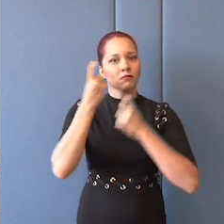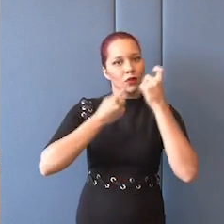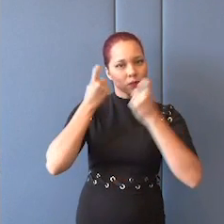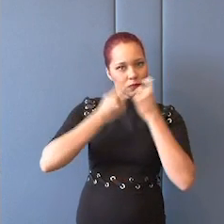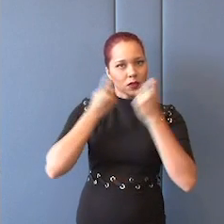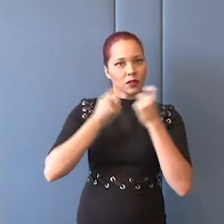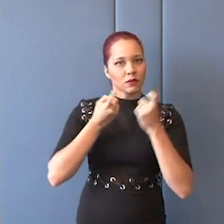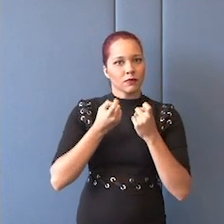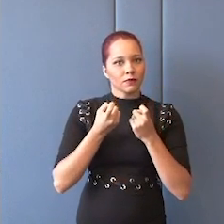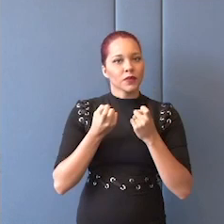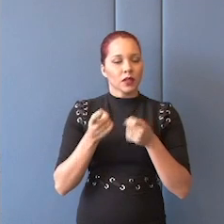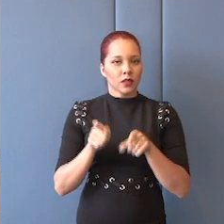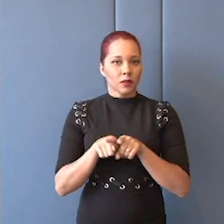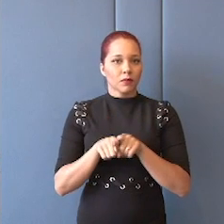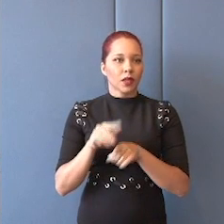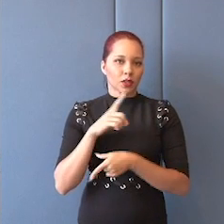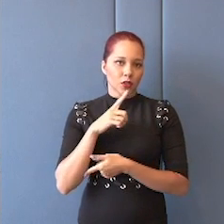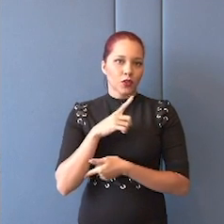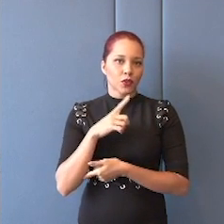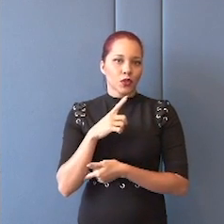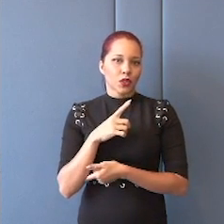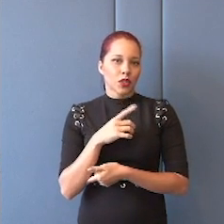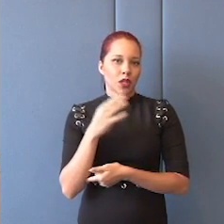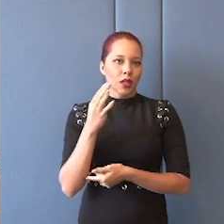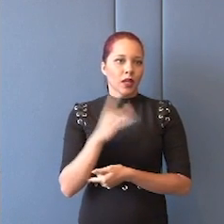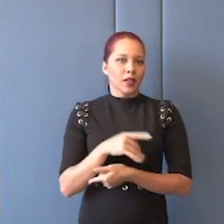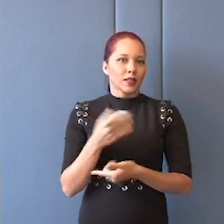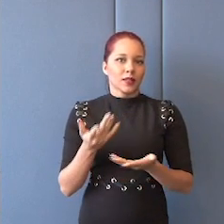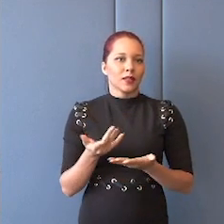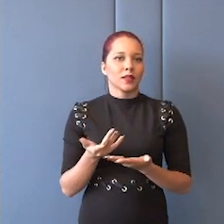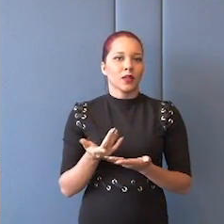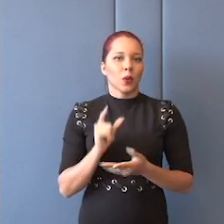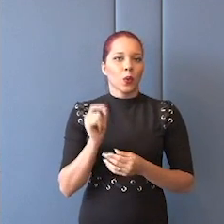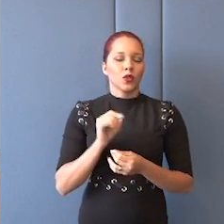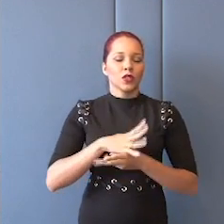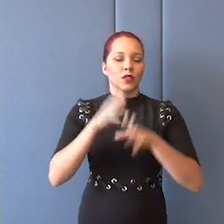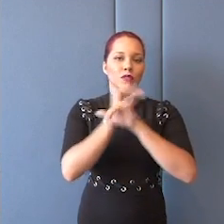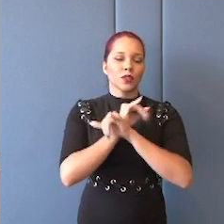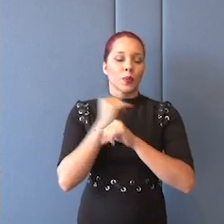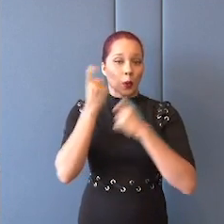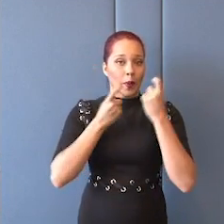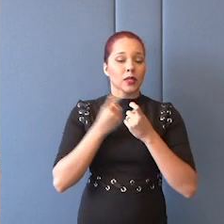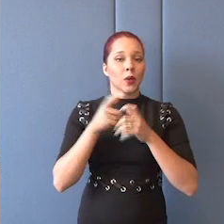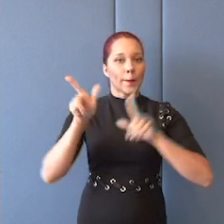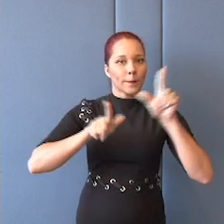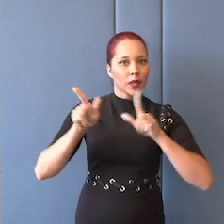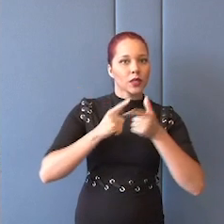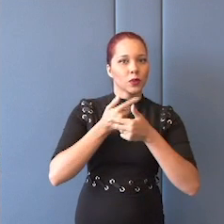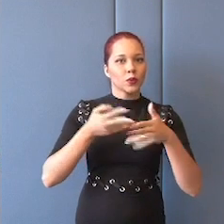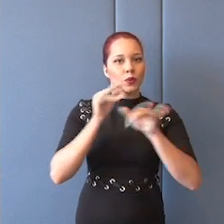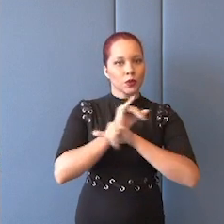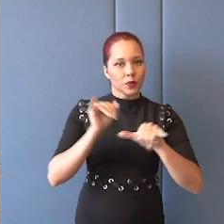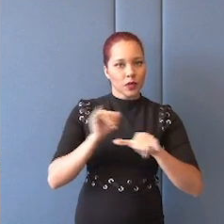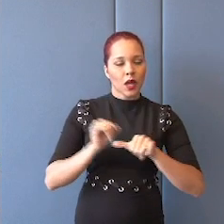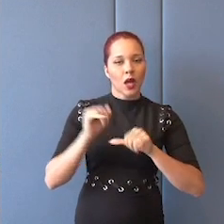esse etos na mídia de, de alguma maneira, reportar e